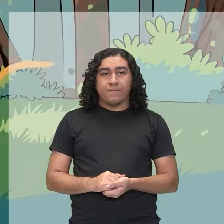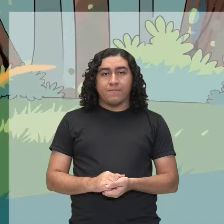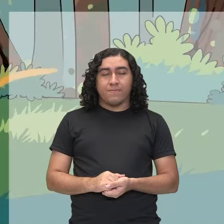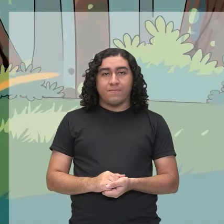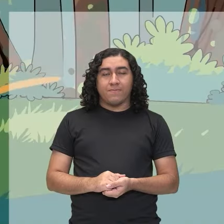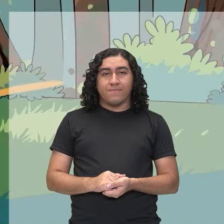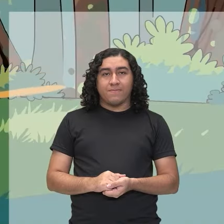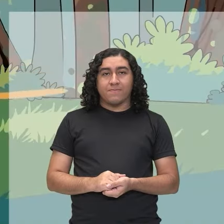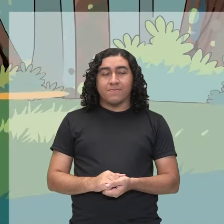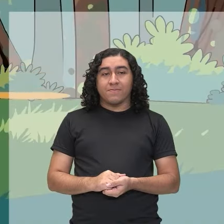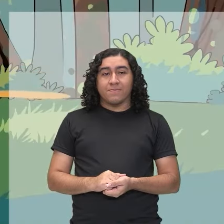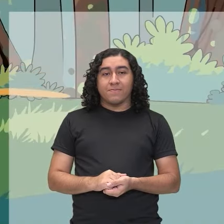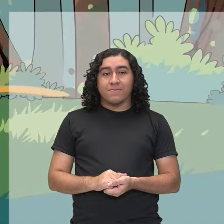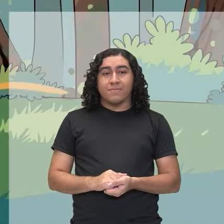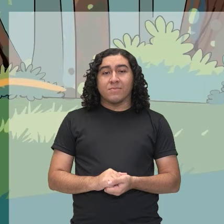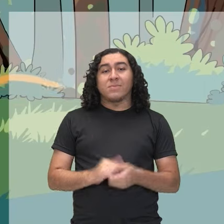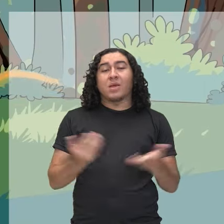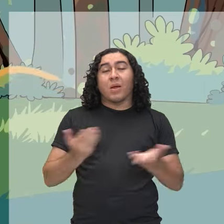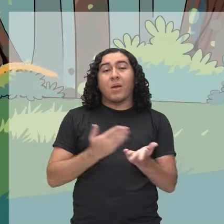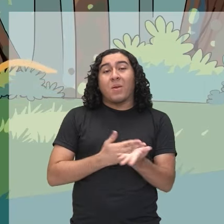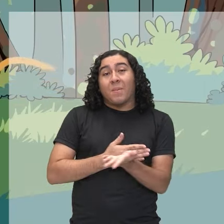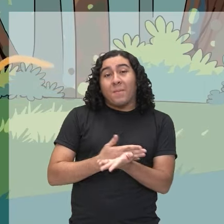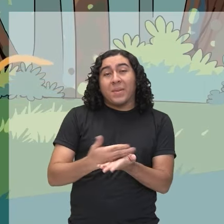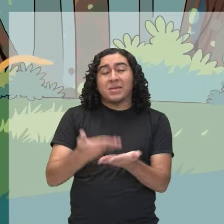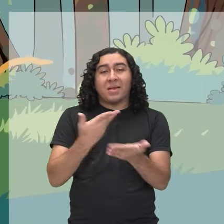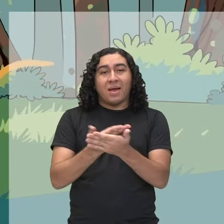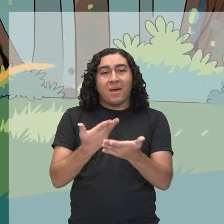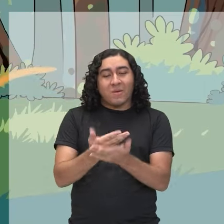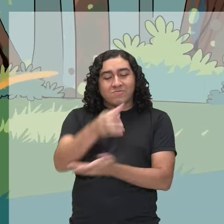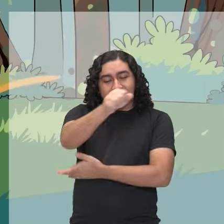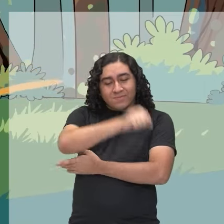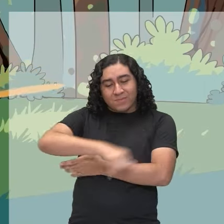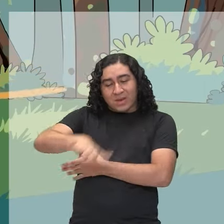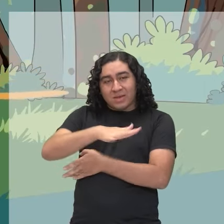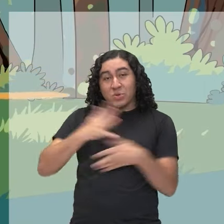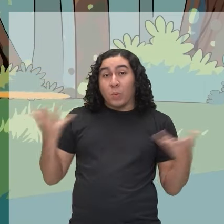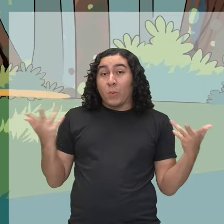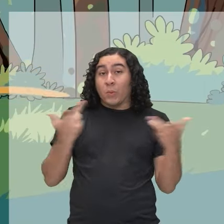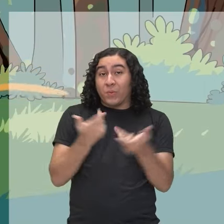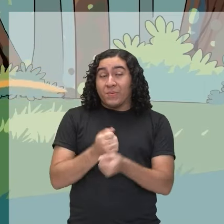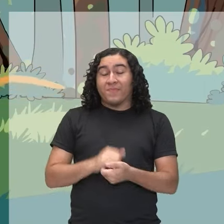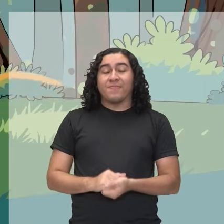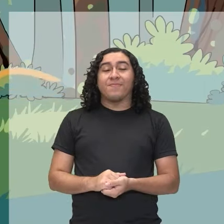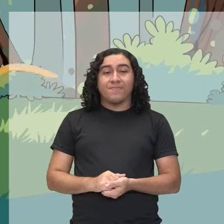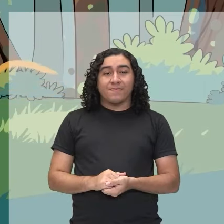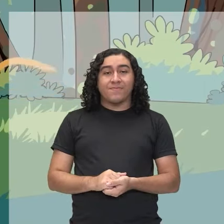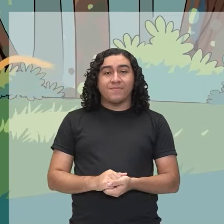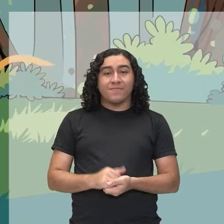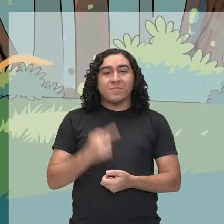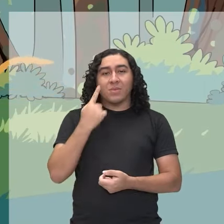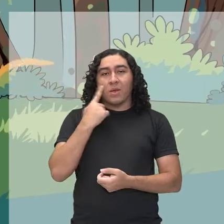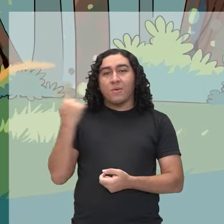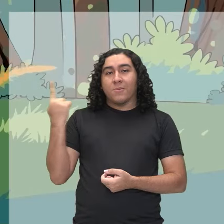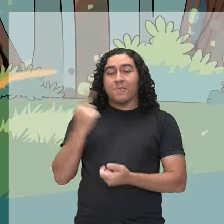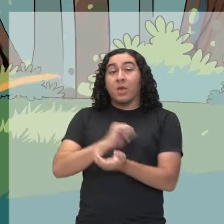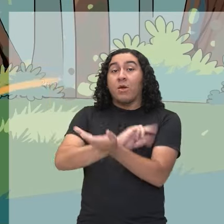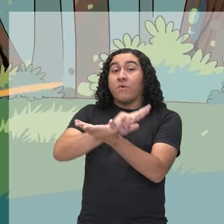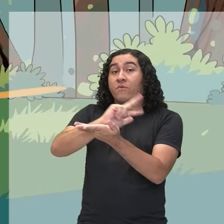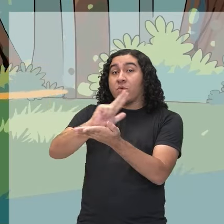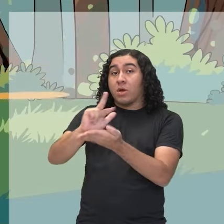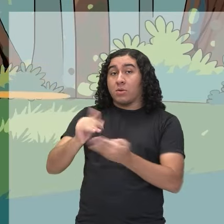Vamos iniciar aqui a nossa aula nesse cenário. Então aqui a gente consegue observar várias